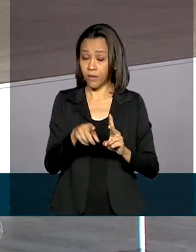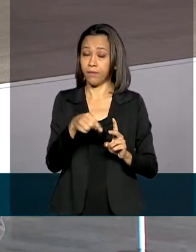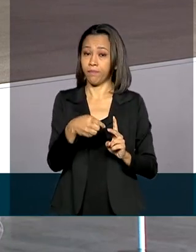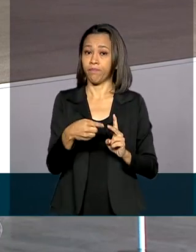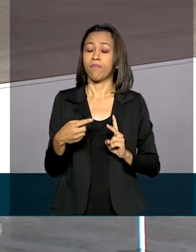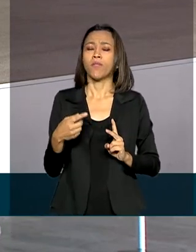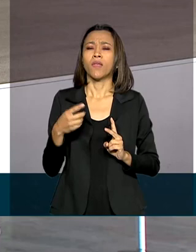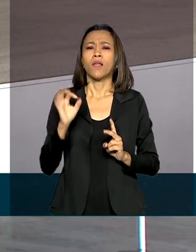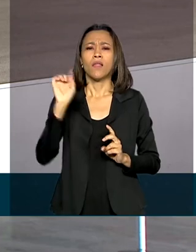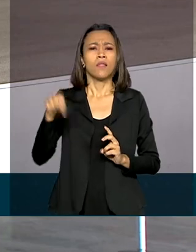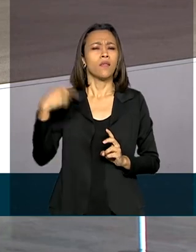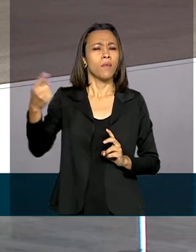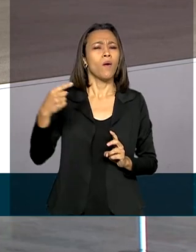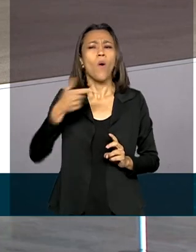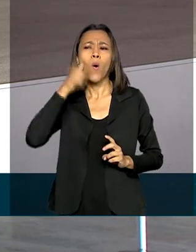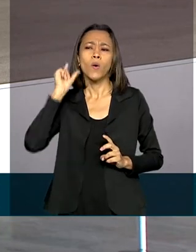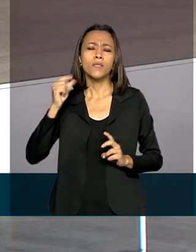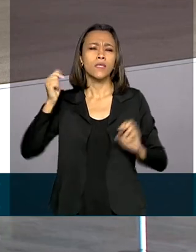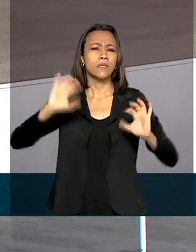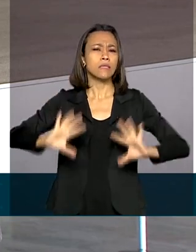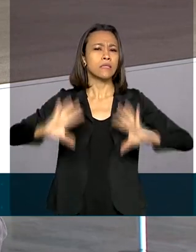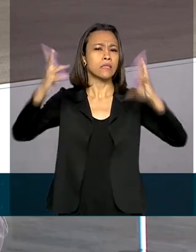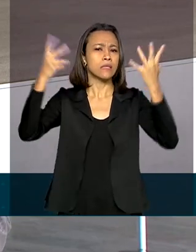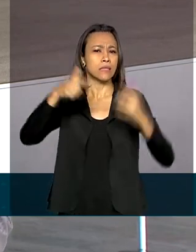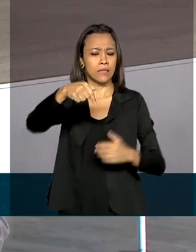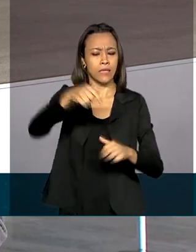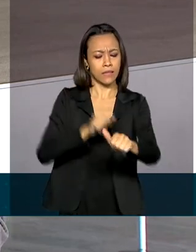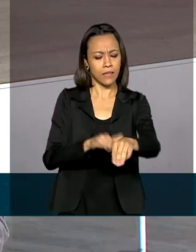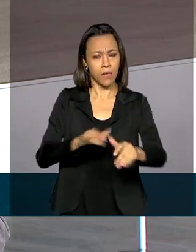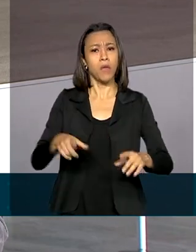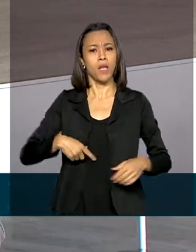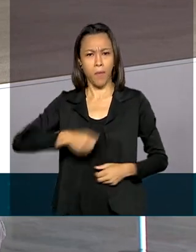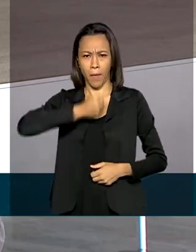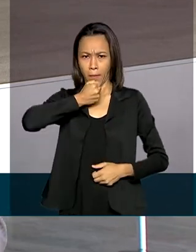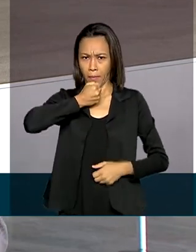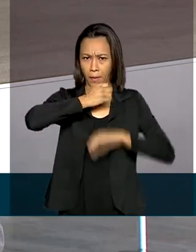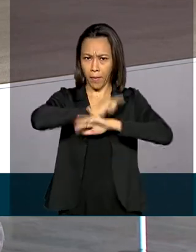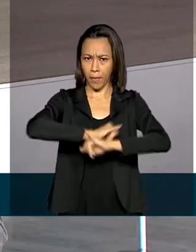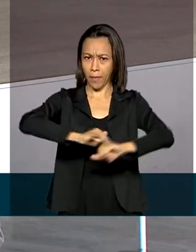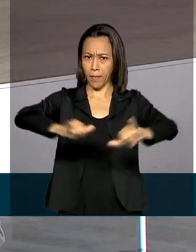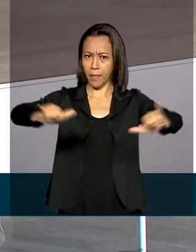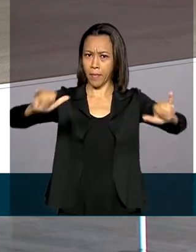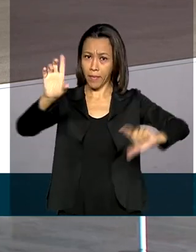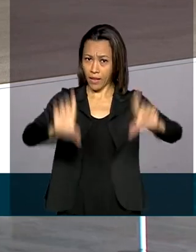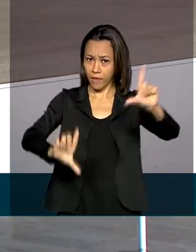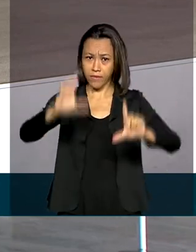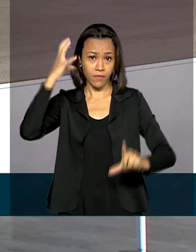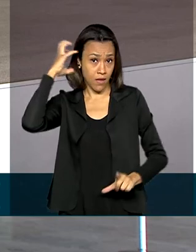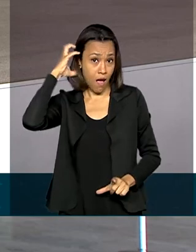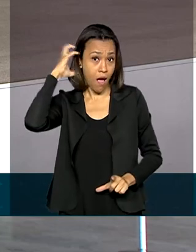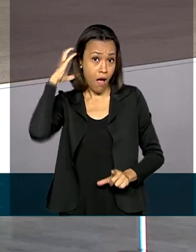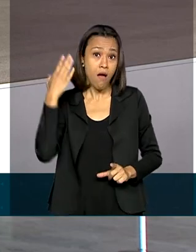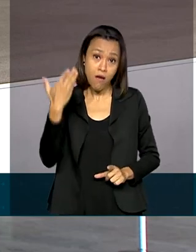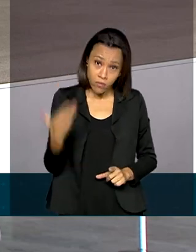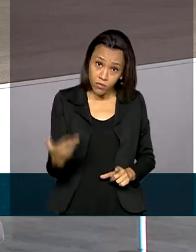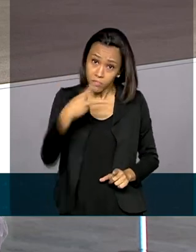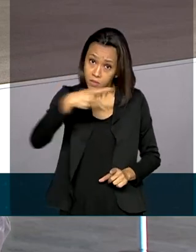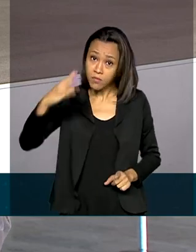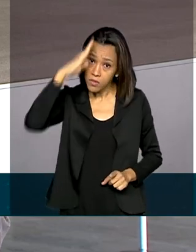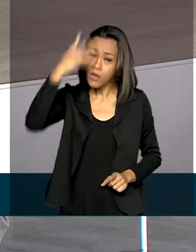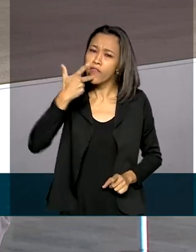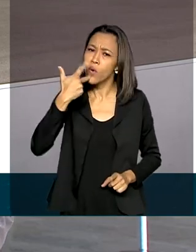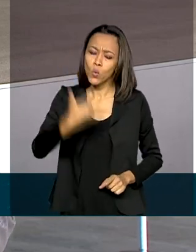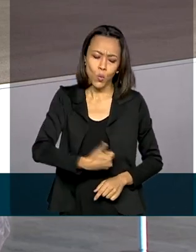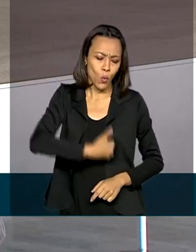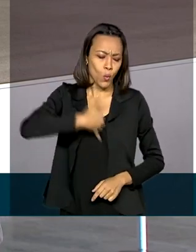em alusão ao 7 de setembro, o presidente Jair Bolsonaro fez um pronunciamento em cadeia nacional de rádio e televisão. Ele falou sobre